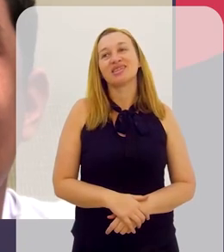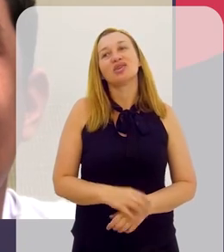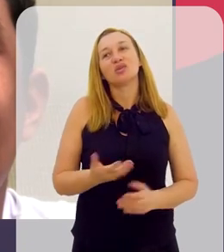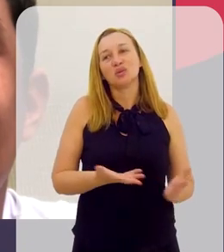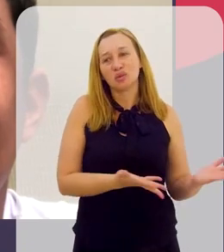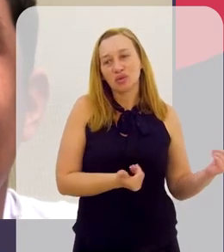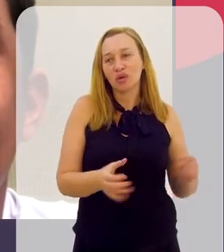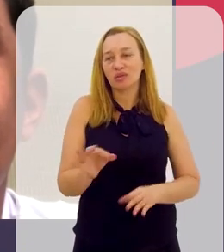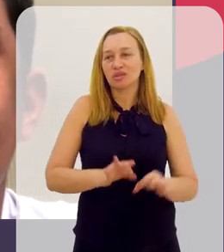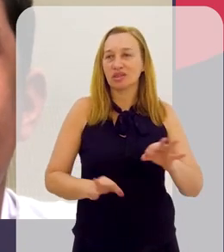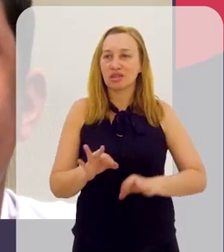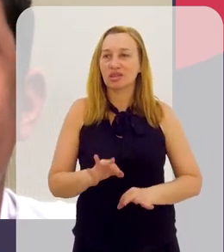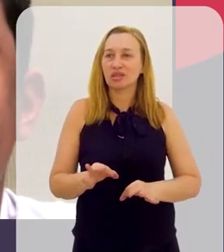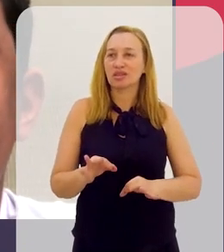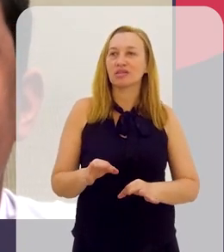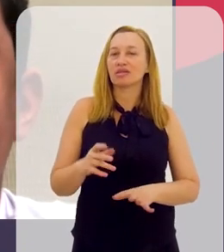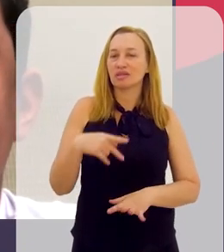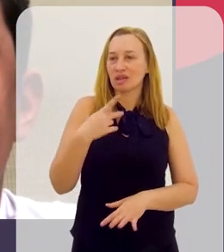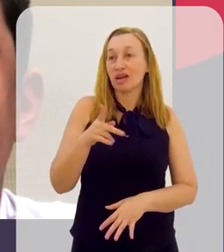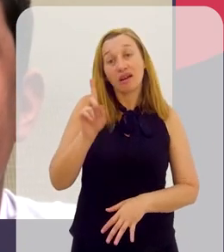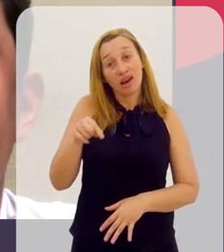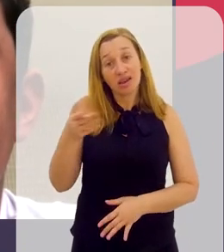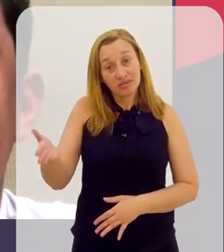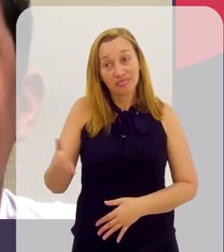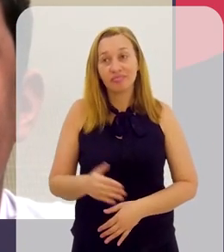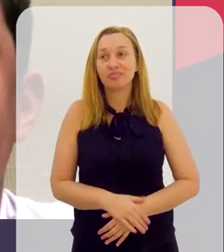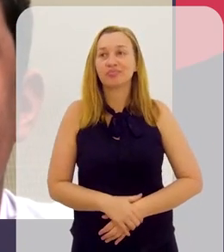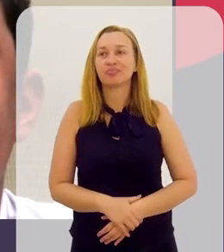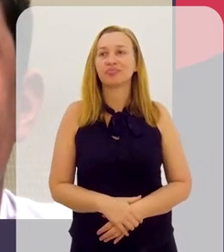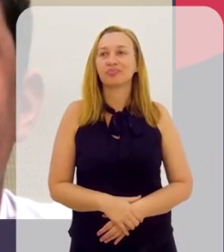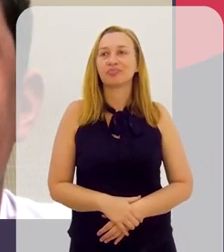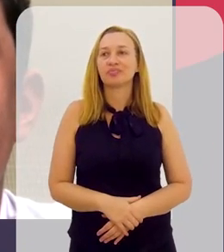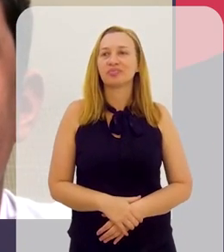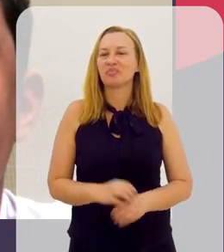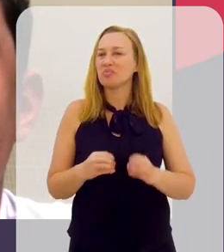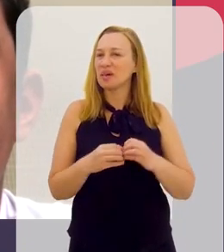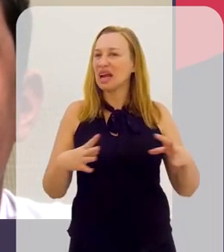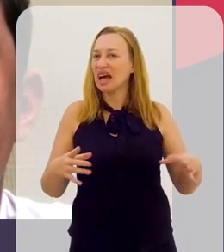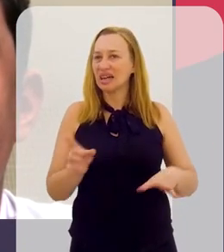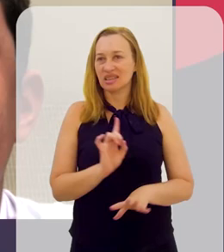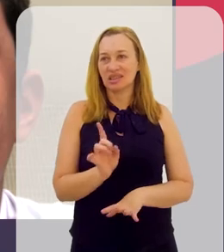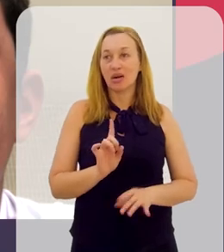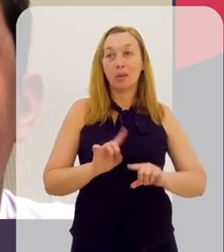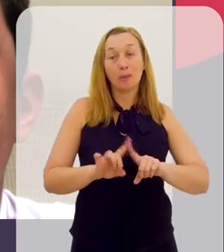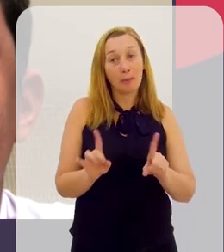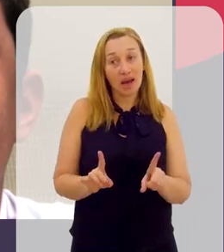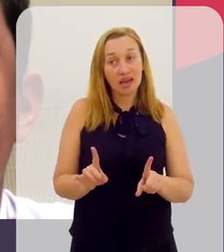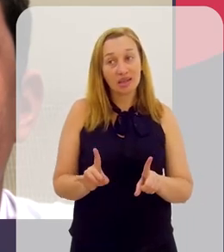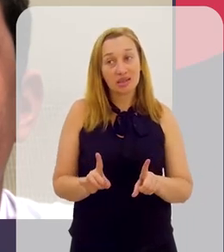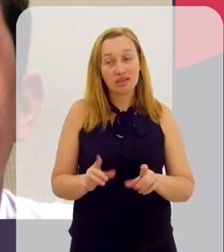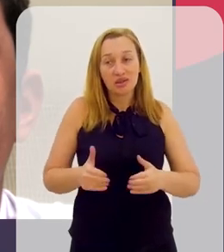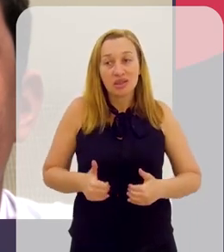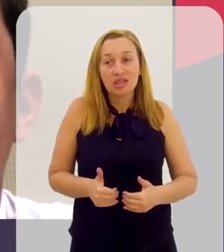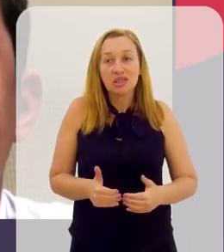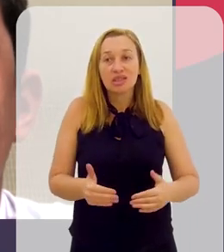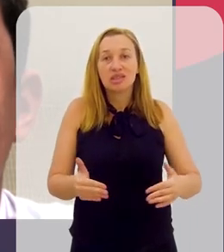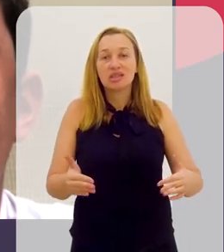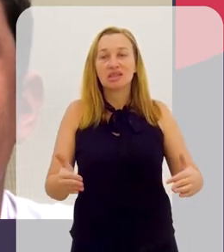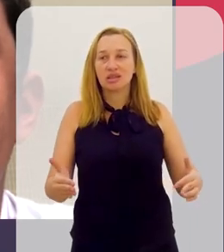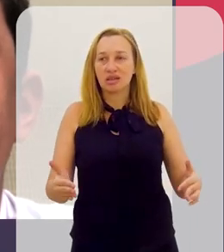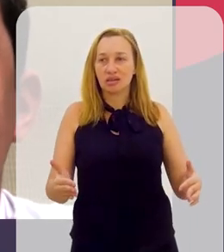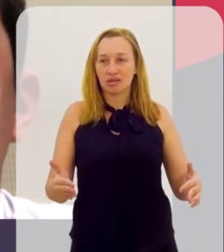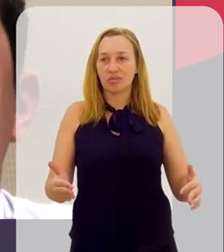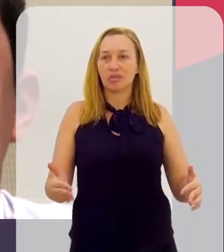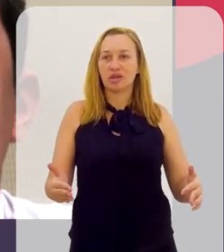os jovens talentos, como eles colocaram, é isso. Não faz milagres. Nós apenas